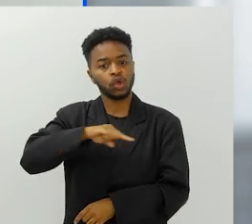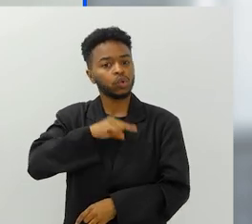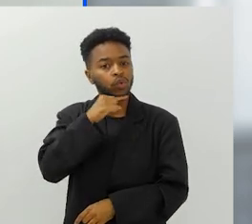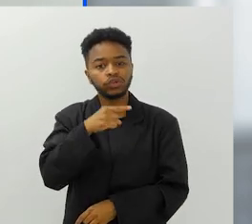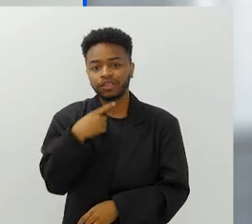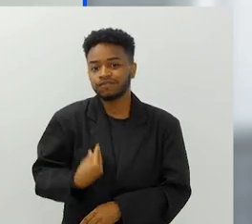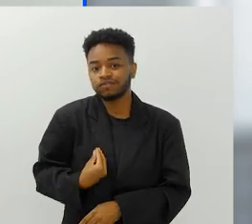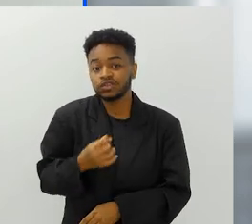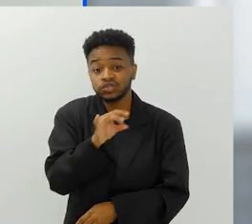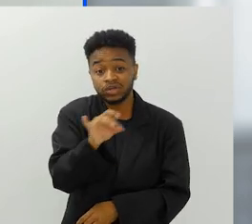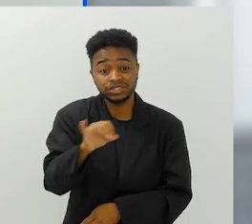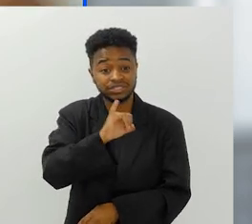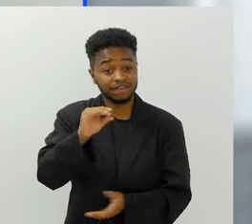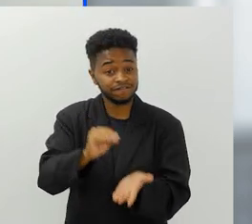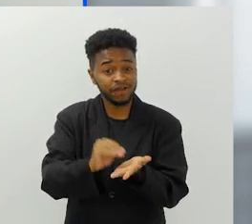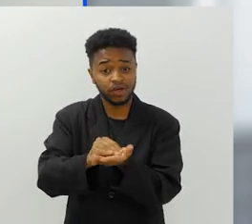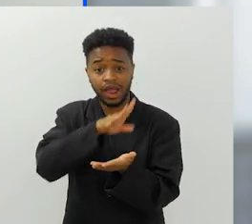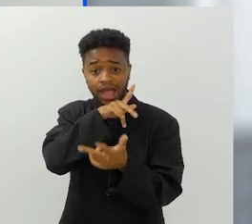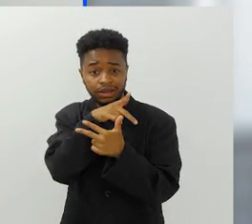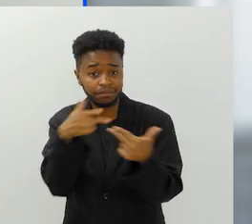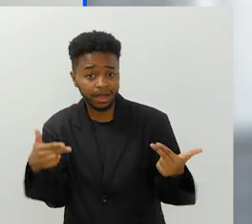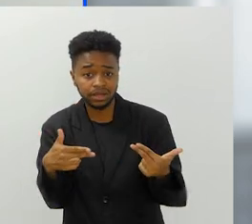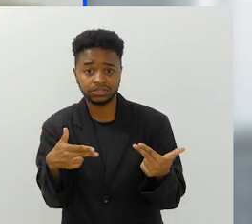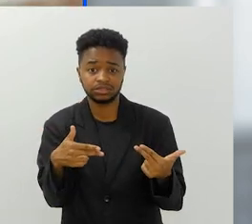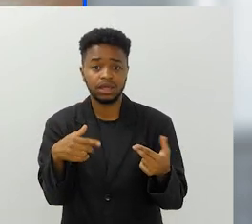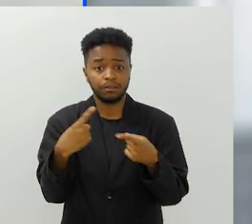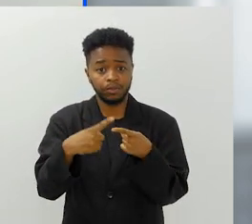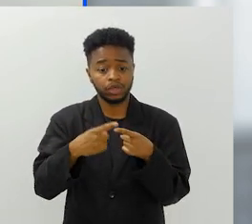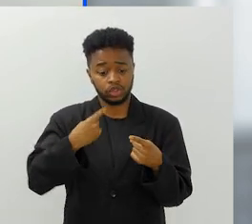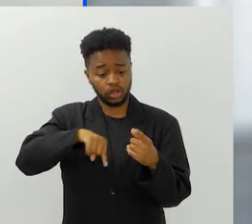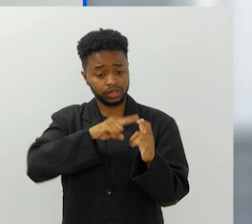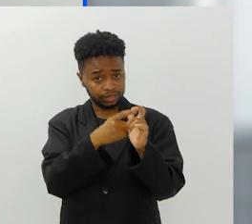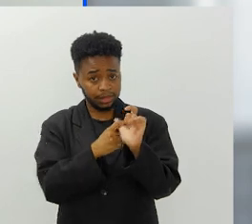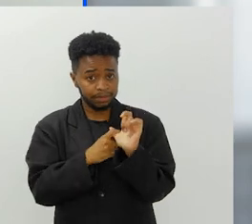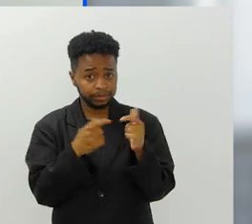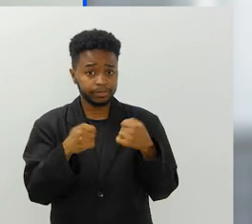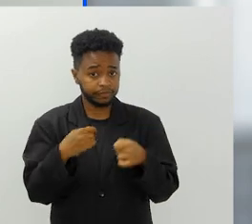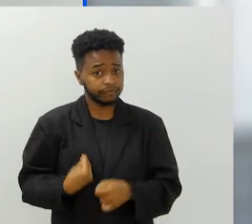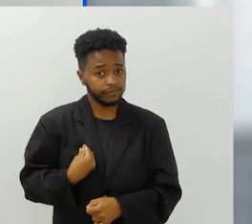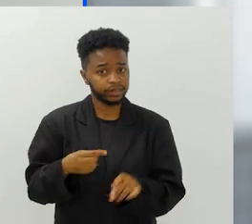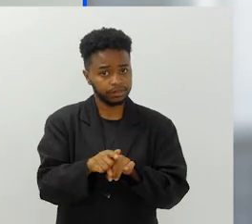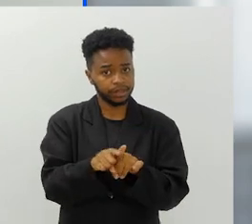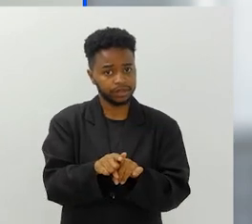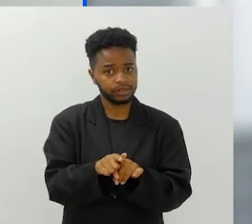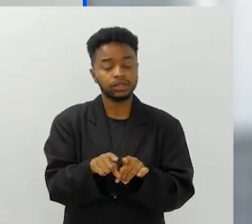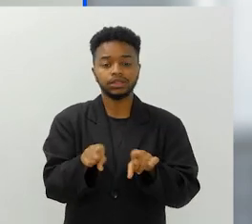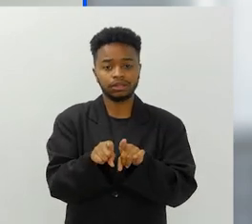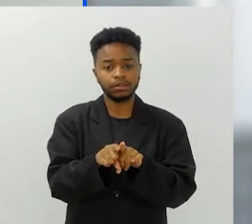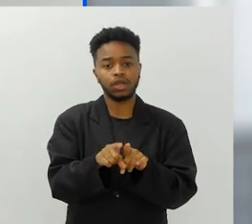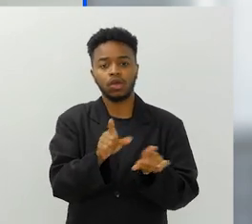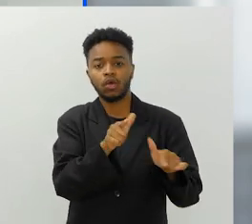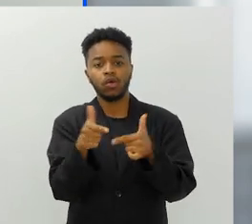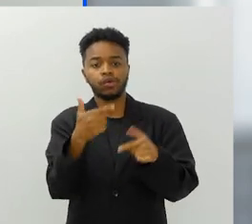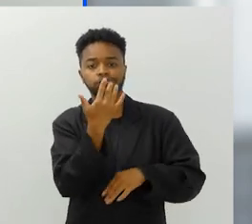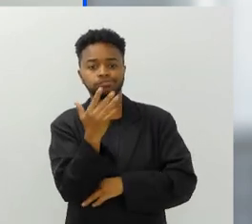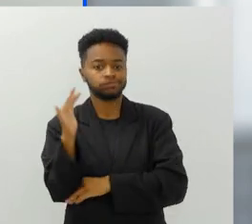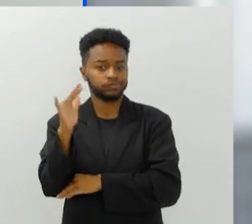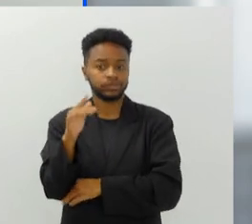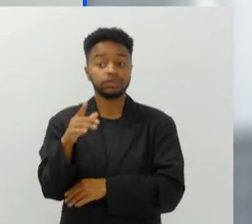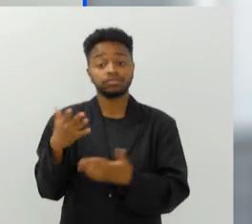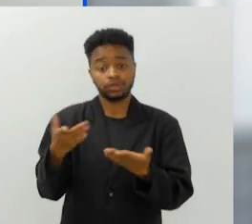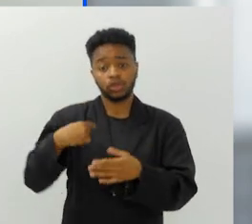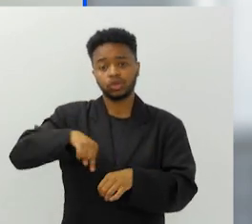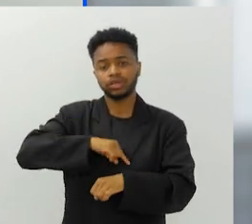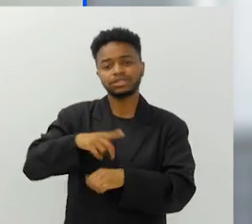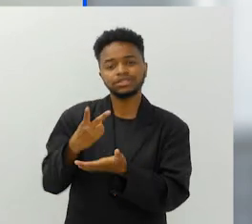não vai conseguir sobreviver sozinho sem uma grande biodiversidade a quem a gente depende para sobreviver. Então, essa é a mensagem que a gente sempre